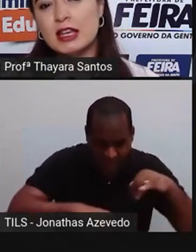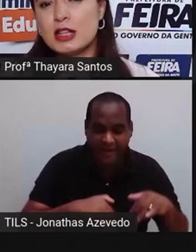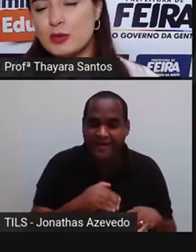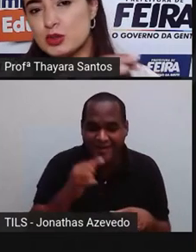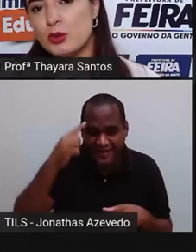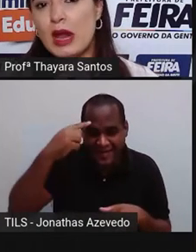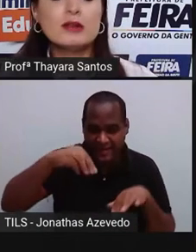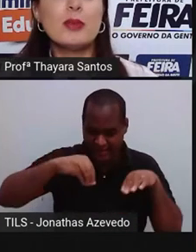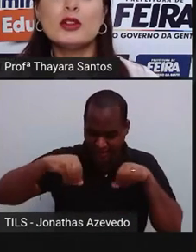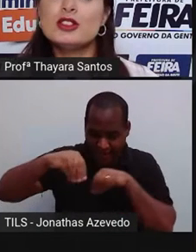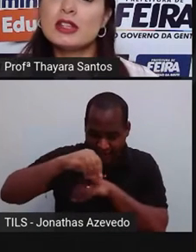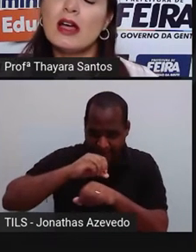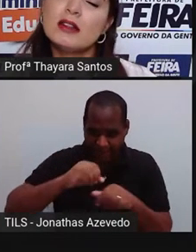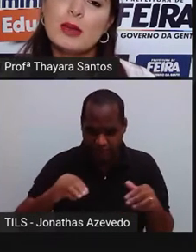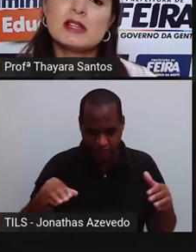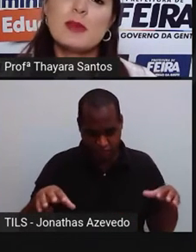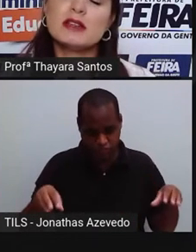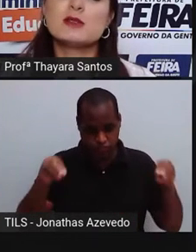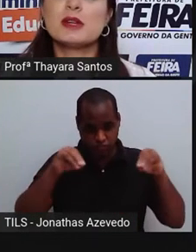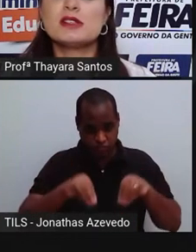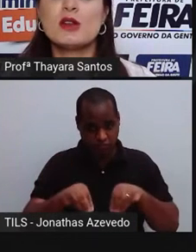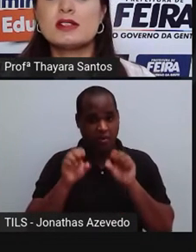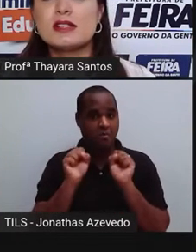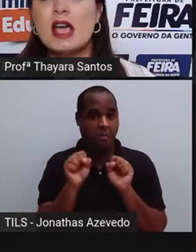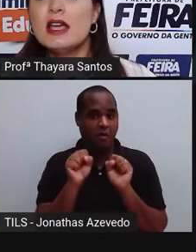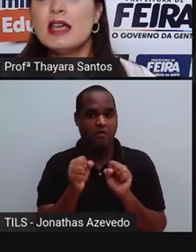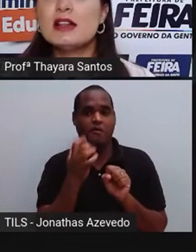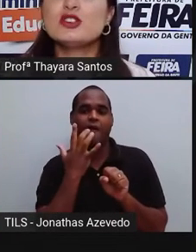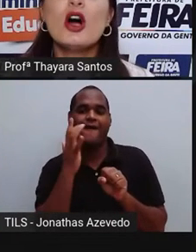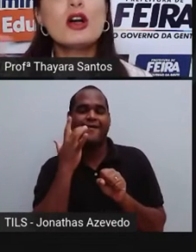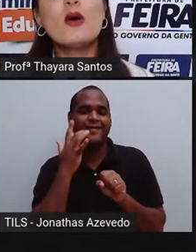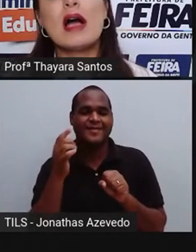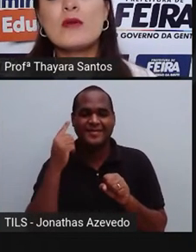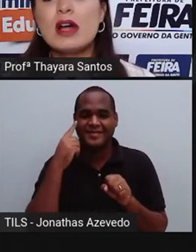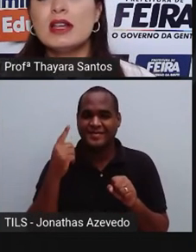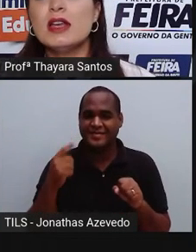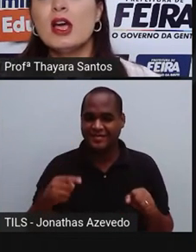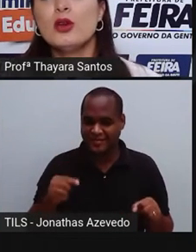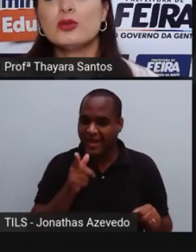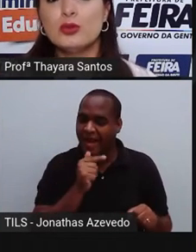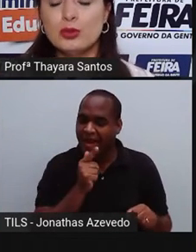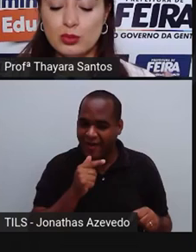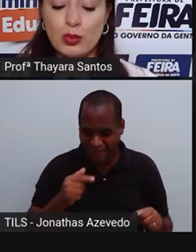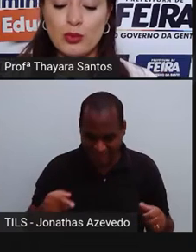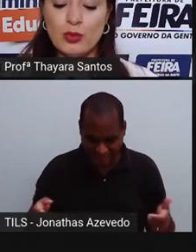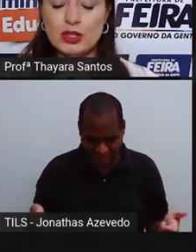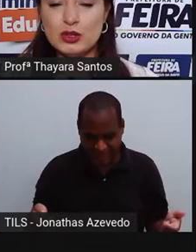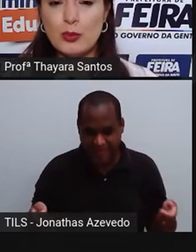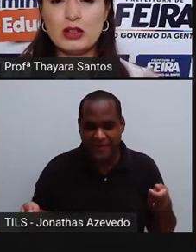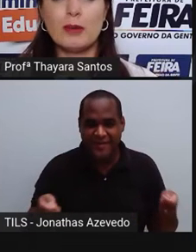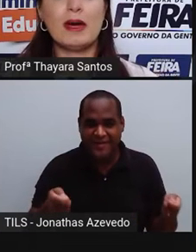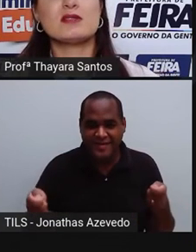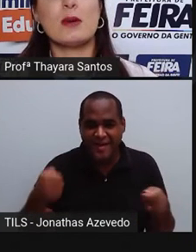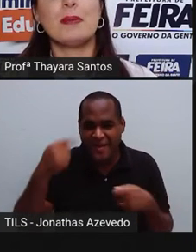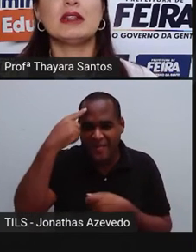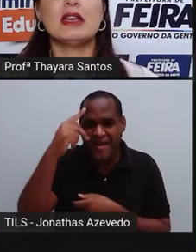areia ali que está misturado, pode estar também as pedras preciosas, e eles jogam água ali num instrumento que parece uma peneira.